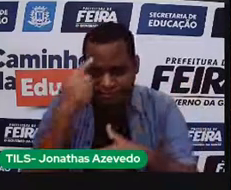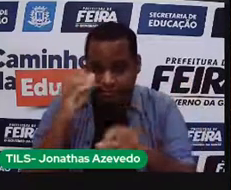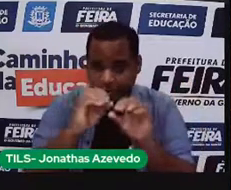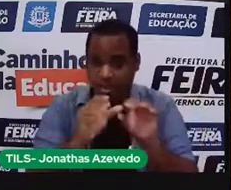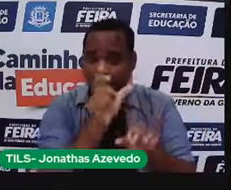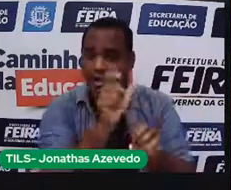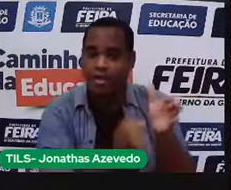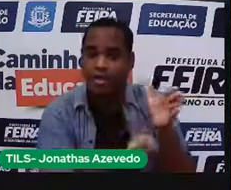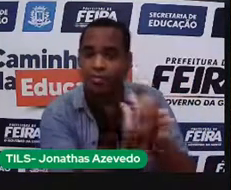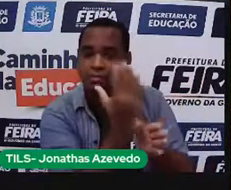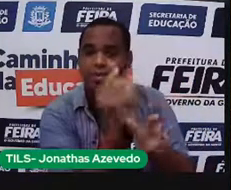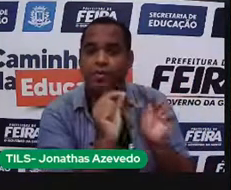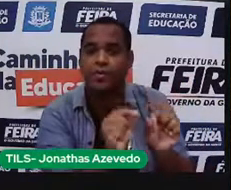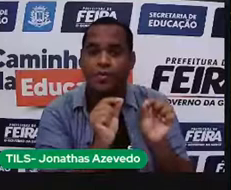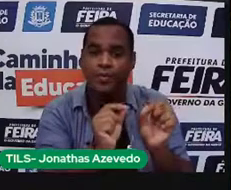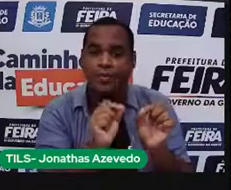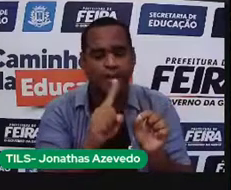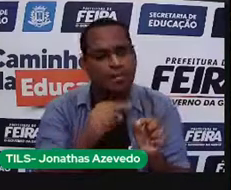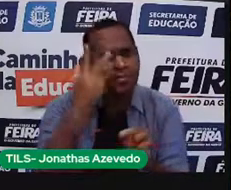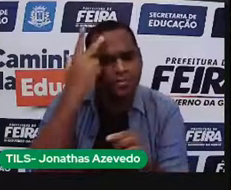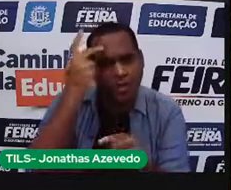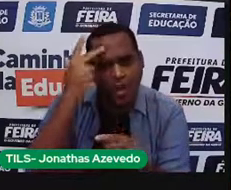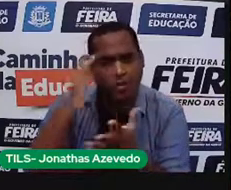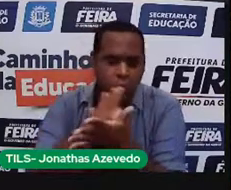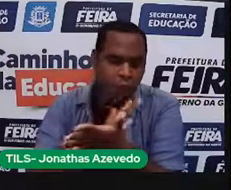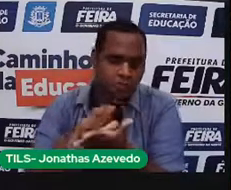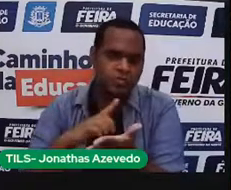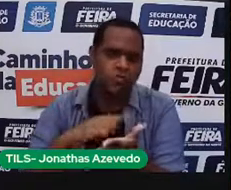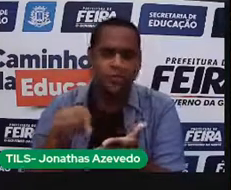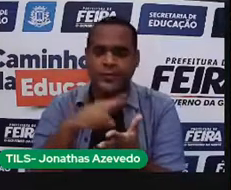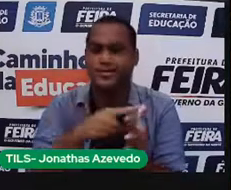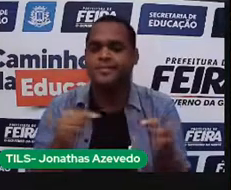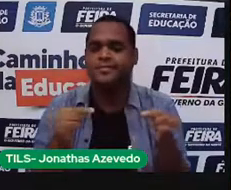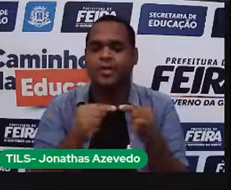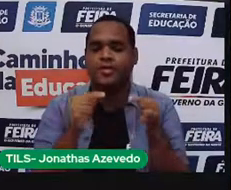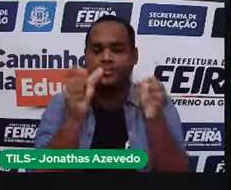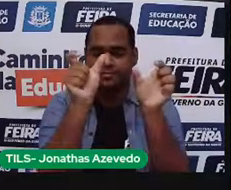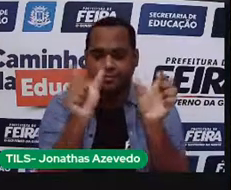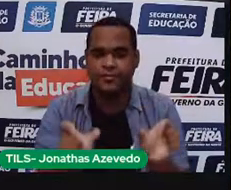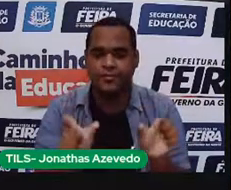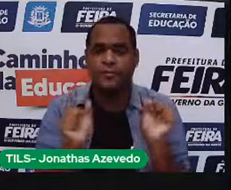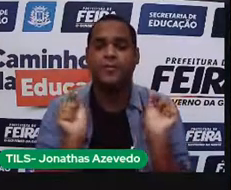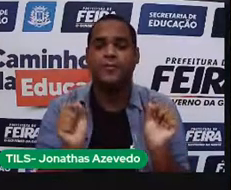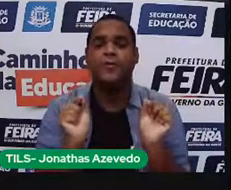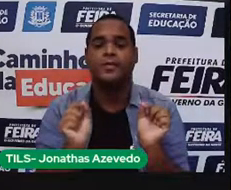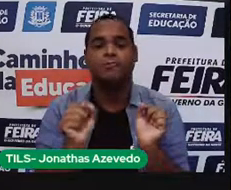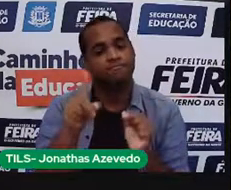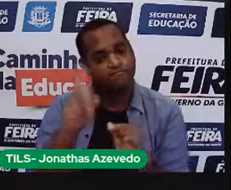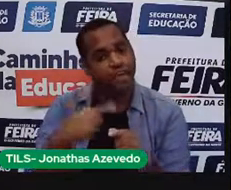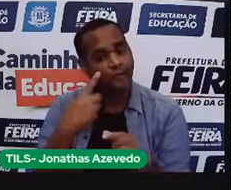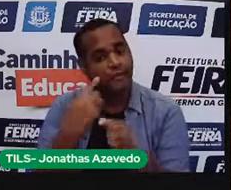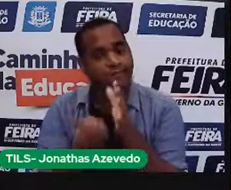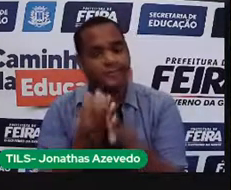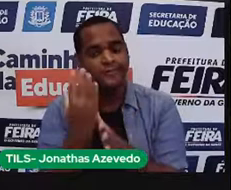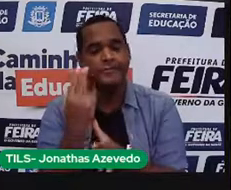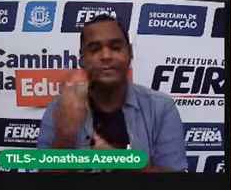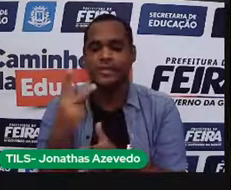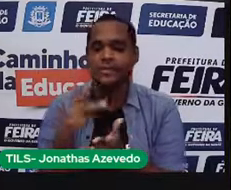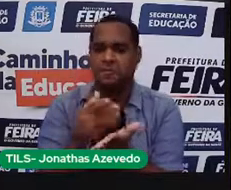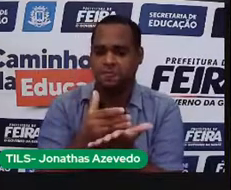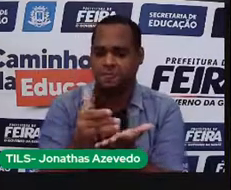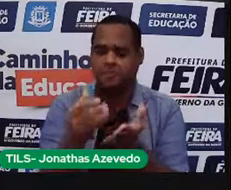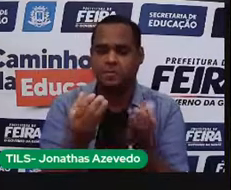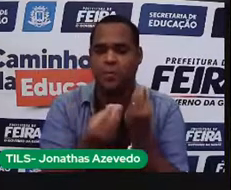origem. Então, além de ser material natural, a gente pode classificar eles de acordo com a origem deles. Por exemplo, o